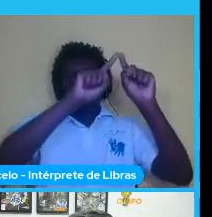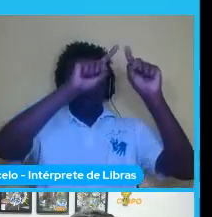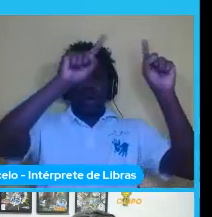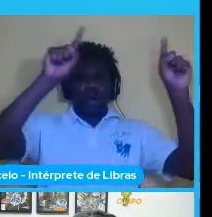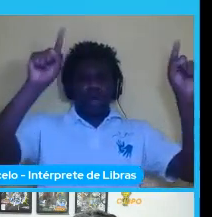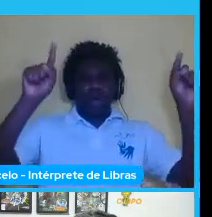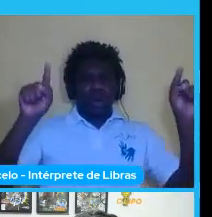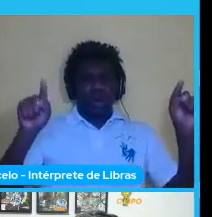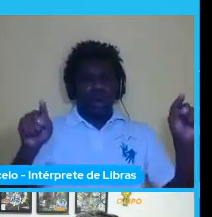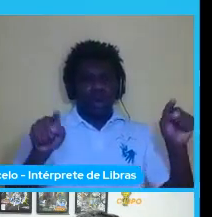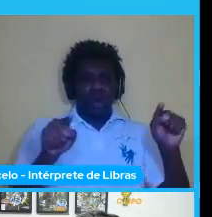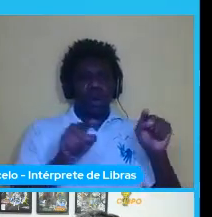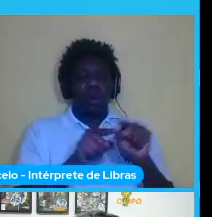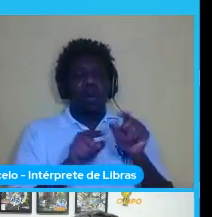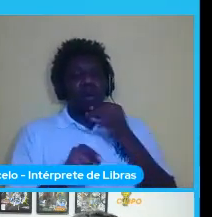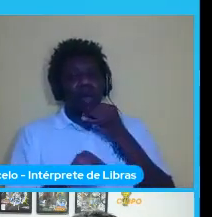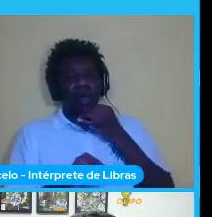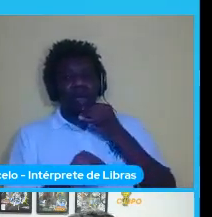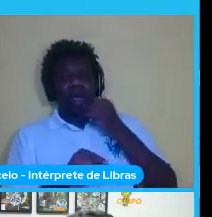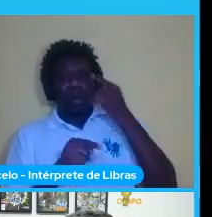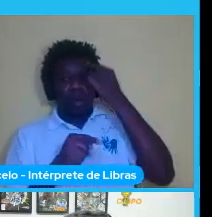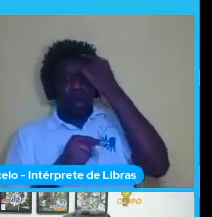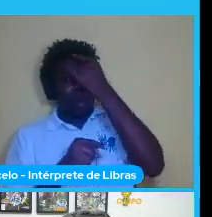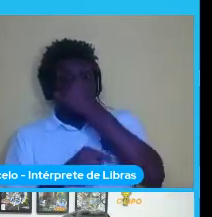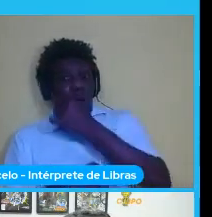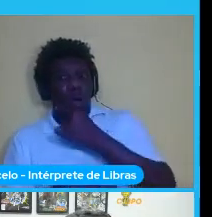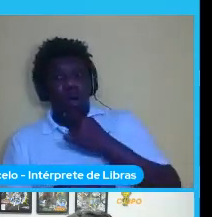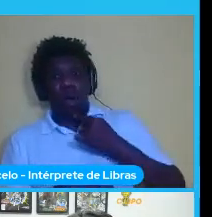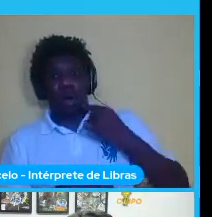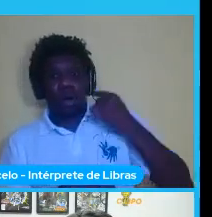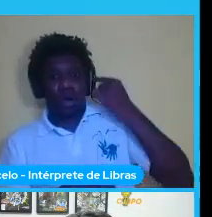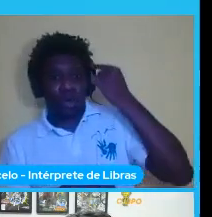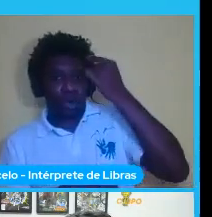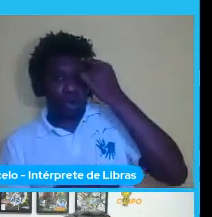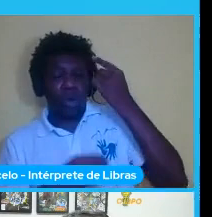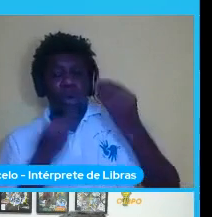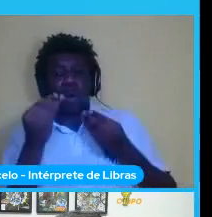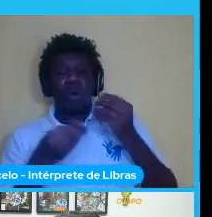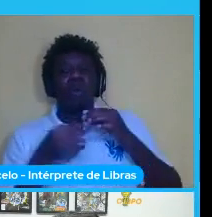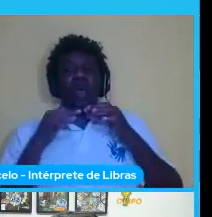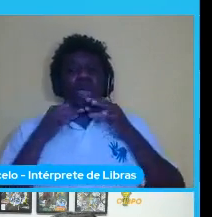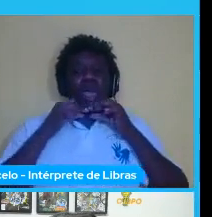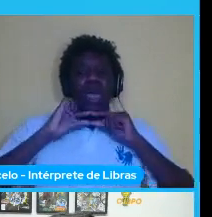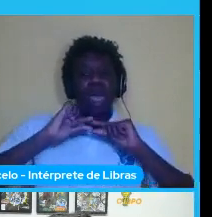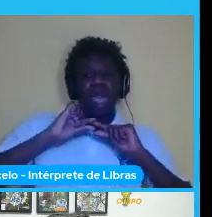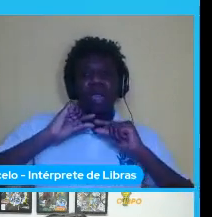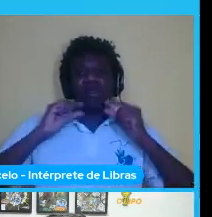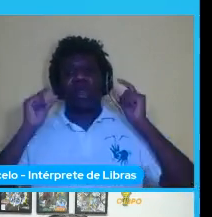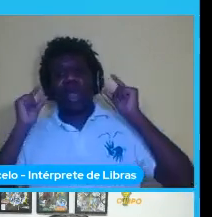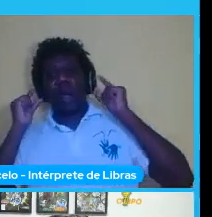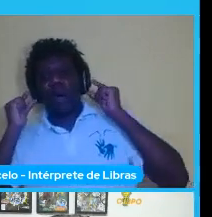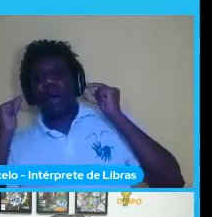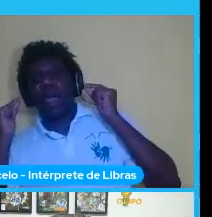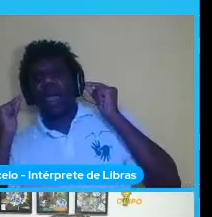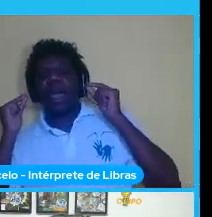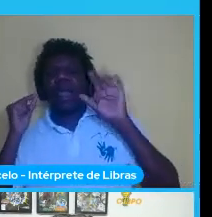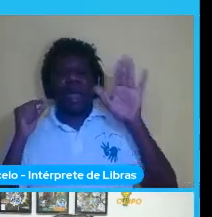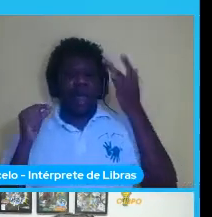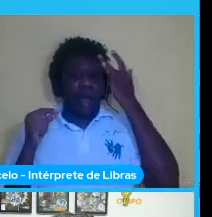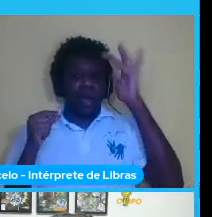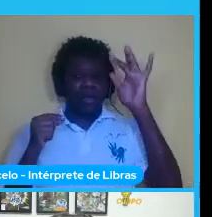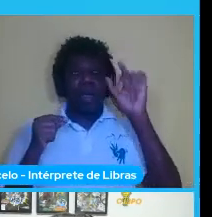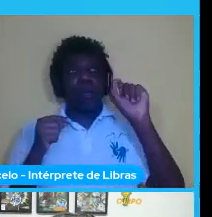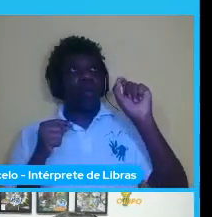rosto então contornos do rosto como é que funciona o que é queixo o que é orelha obviamente ela não sabe o que é uma